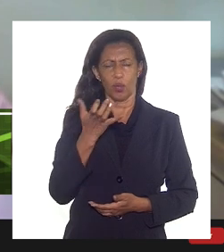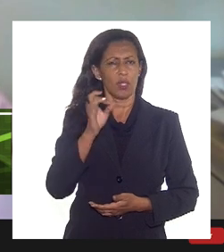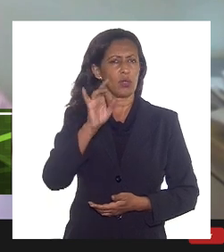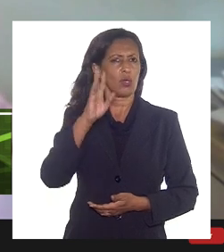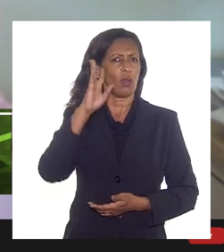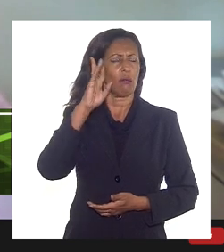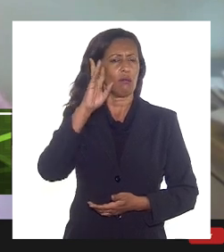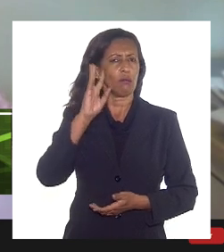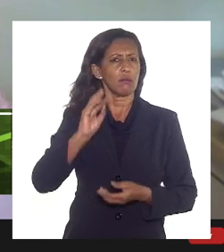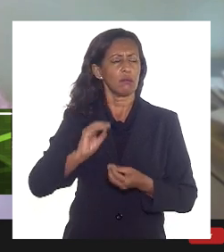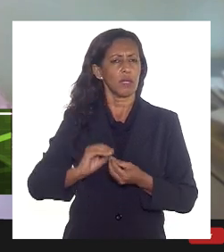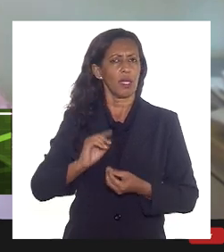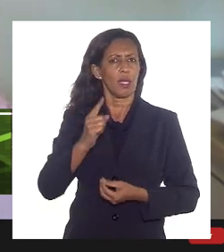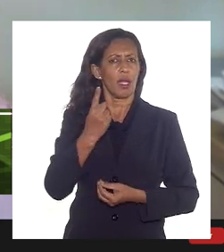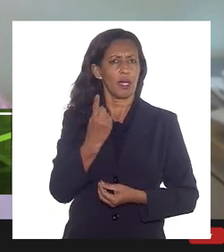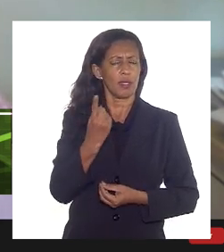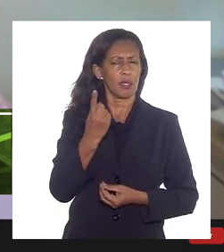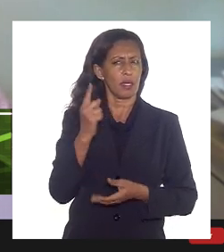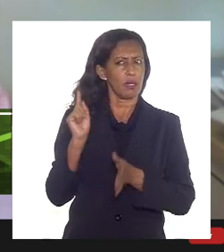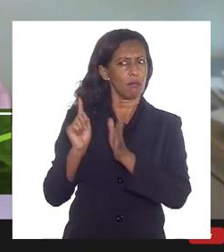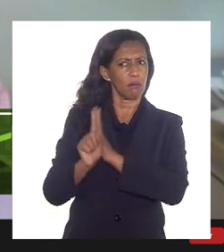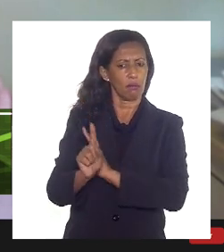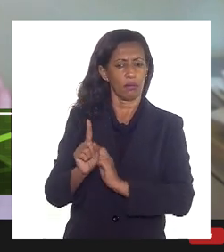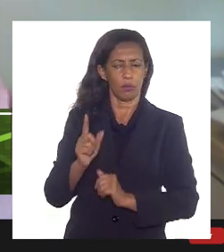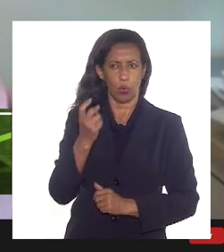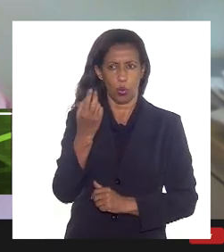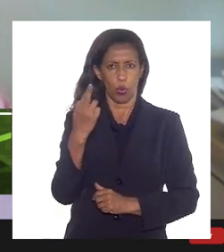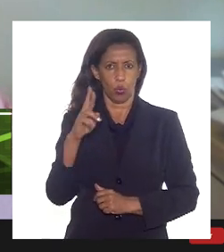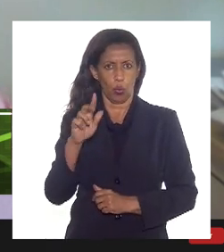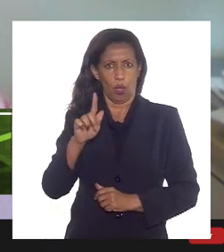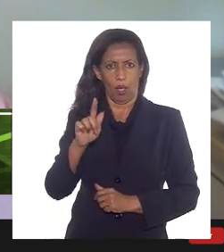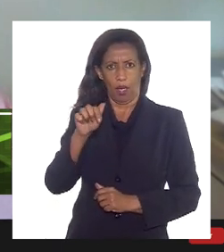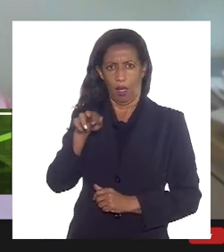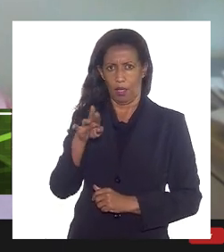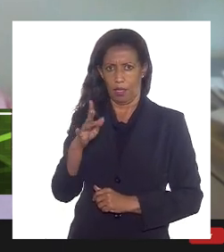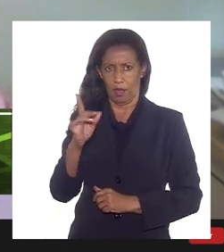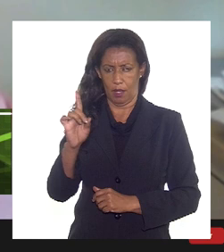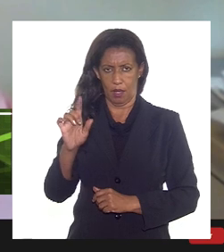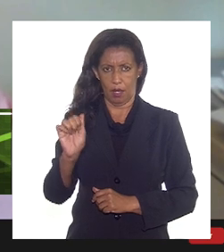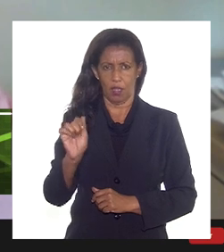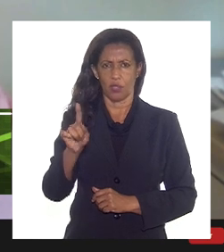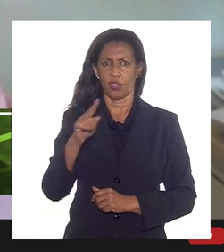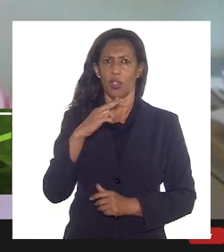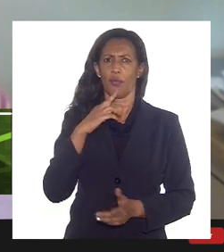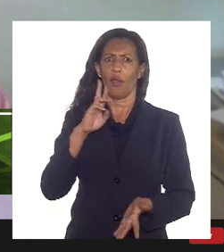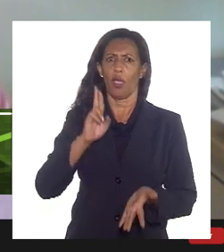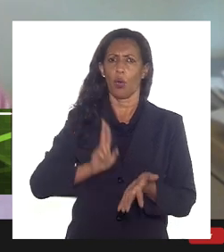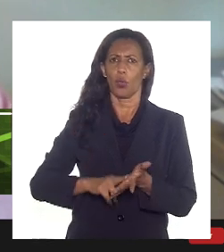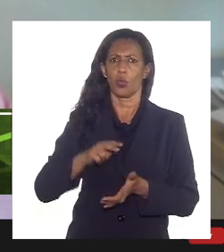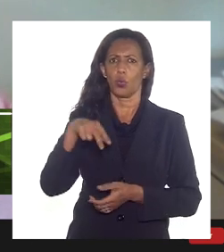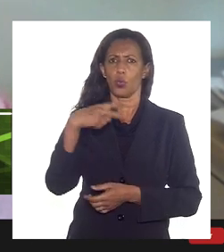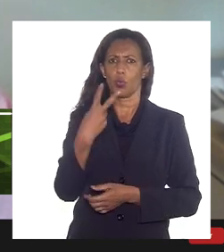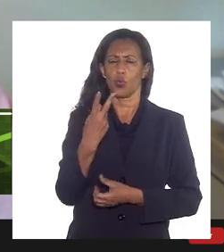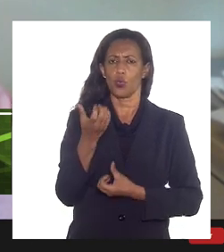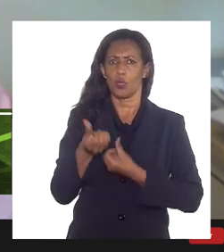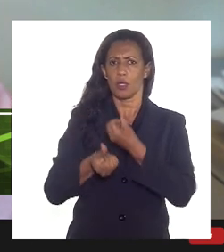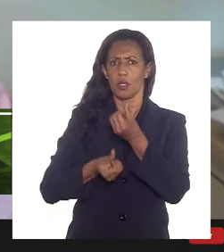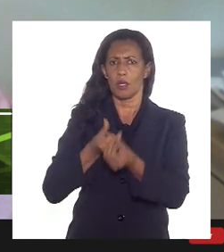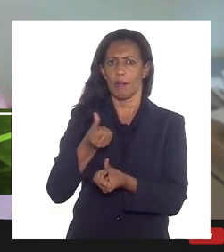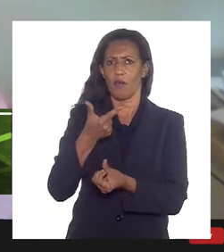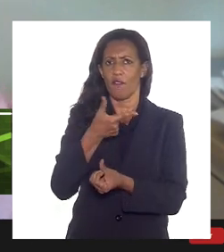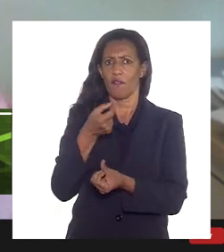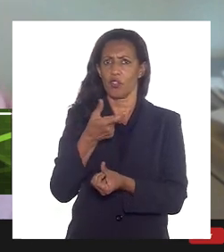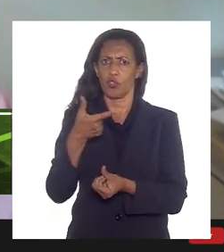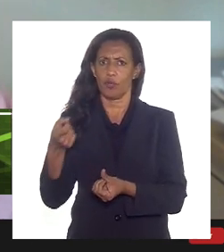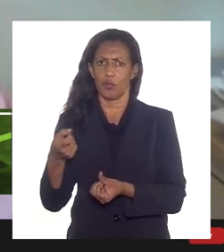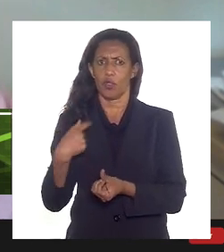a seguinte questão ao doutor Gadelho. Ora, já foi reconhecida em segundo semestre de 2020 que